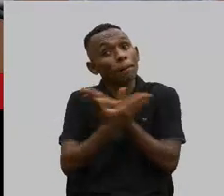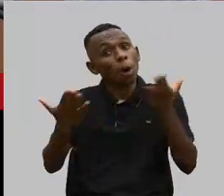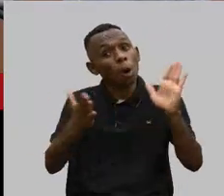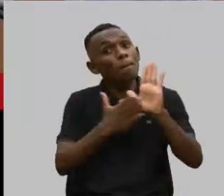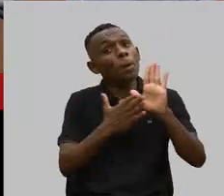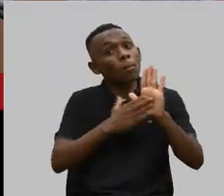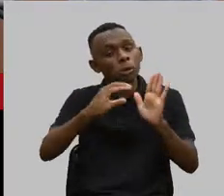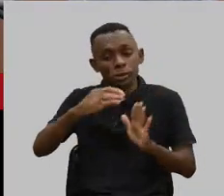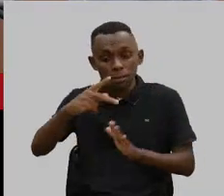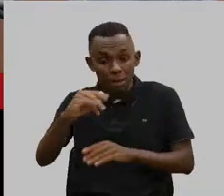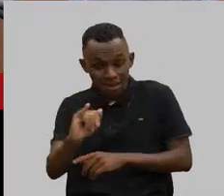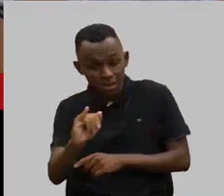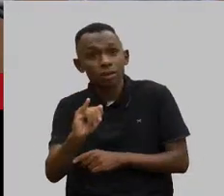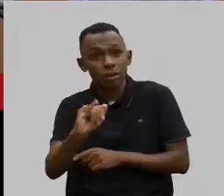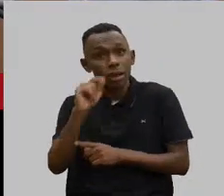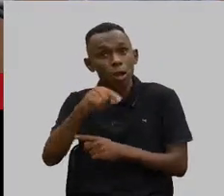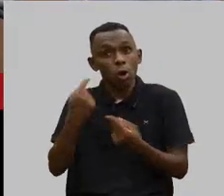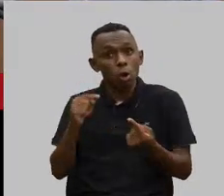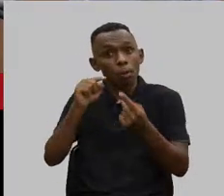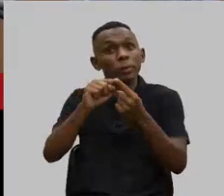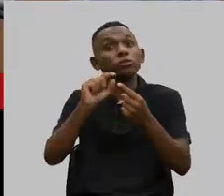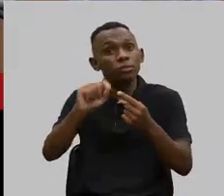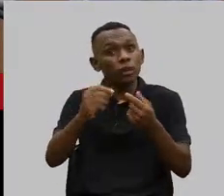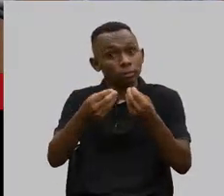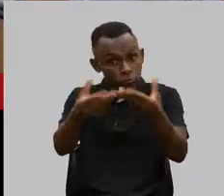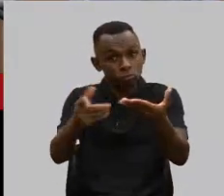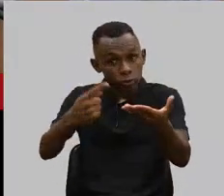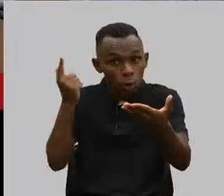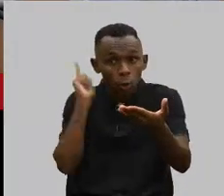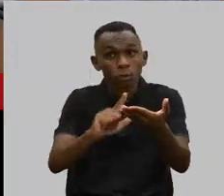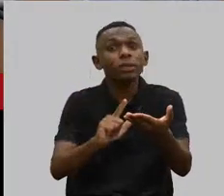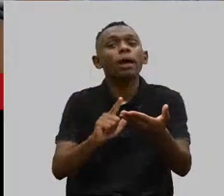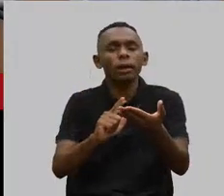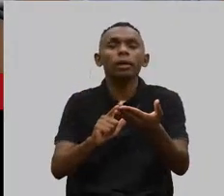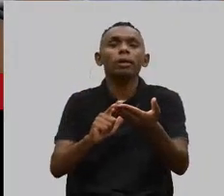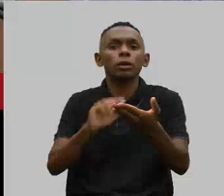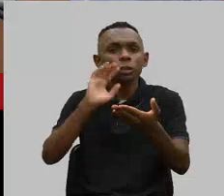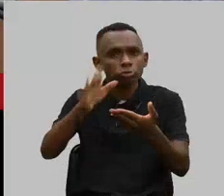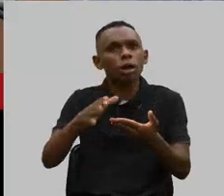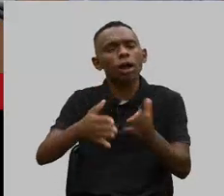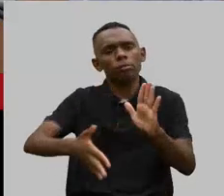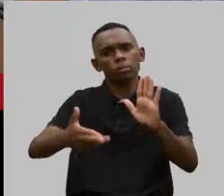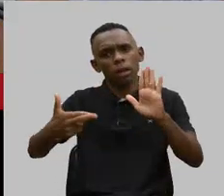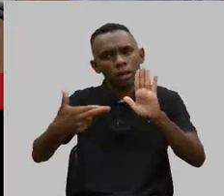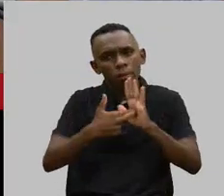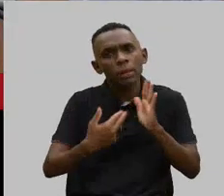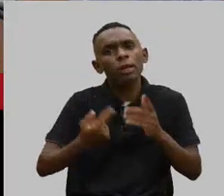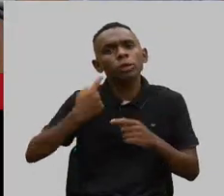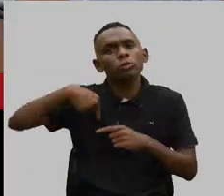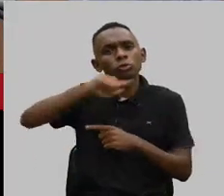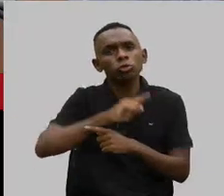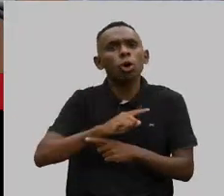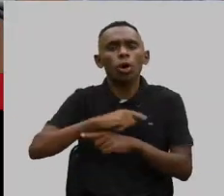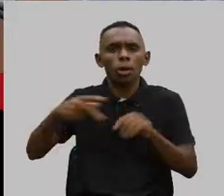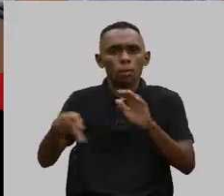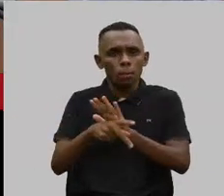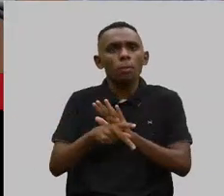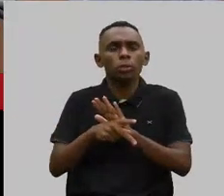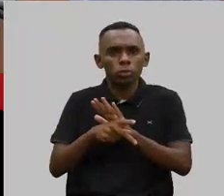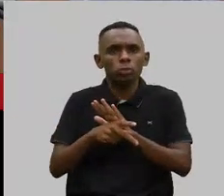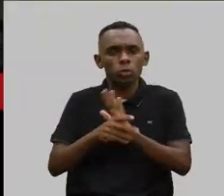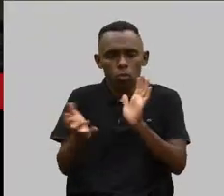Eu sei que missão que te dá é missão cumprida. Então, você já faz o requerimento que nós, da rede de proteção,